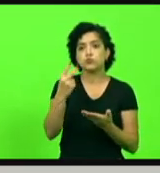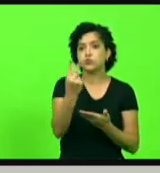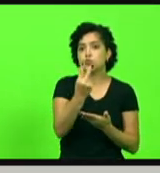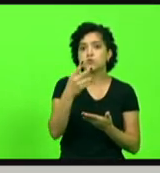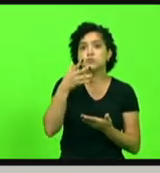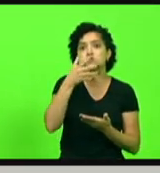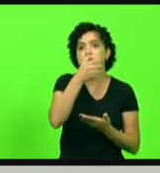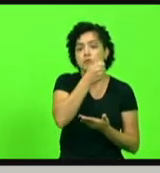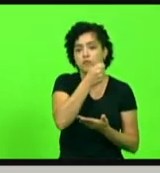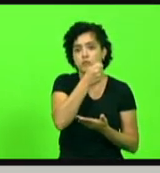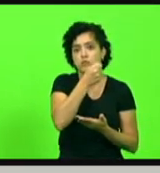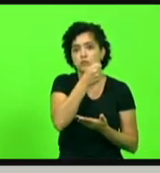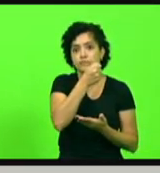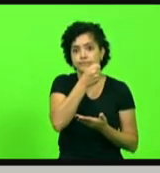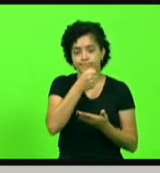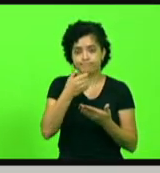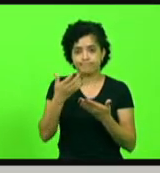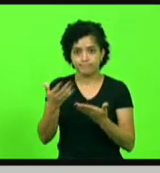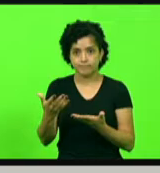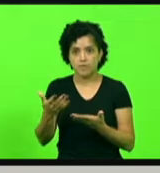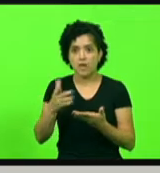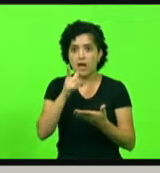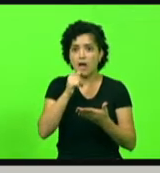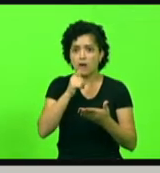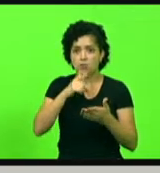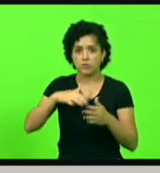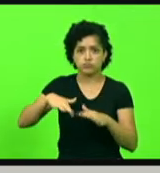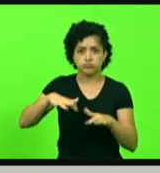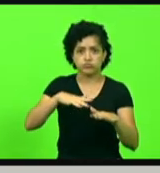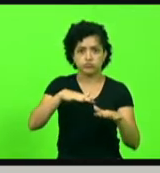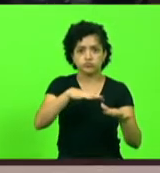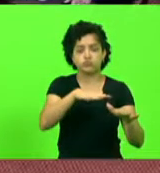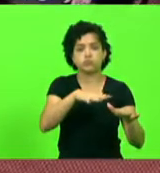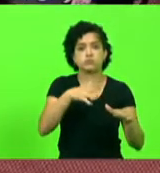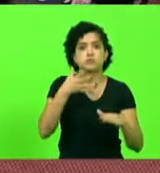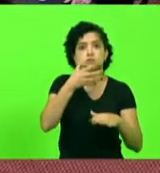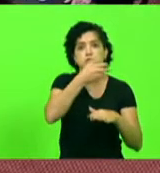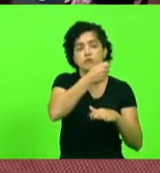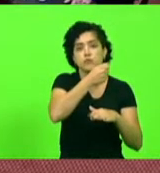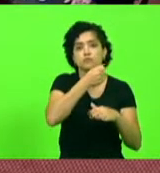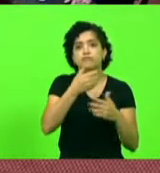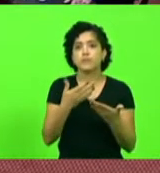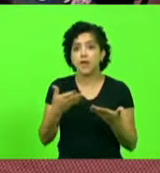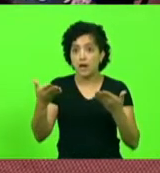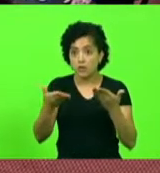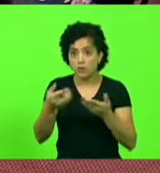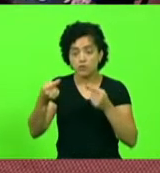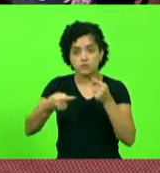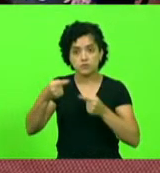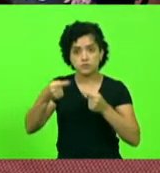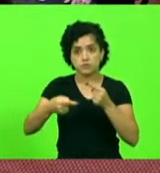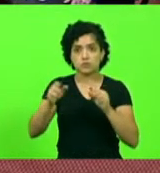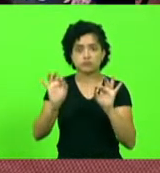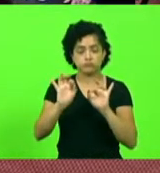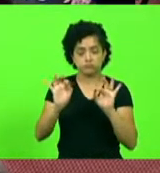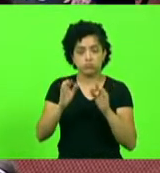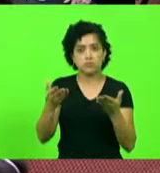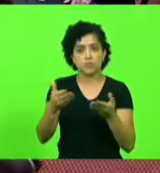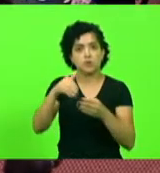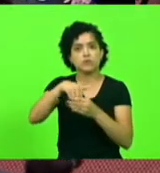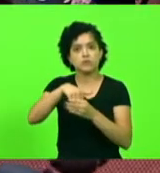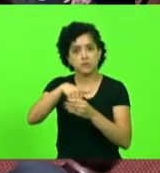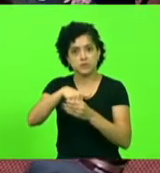sendo arrastadas pela coerenteza. Em discussão, não havendo quem queira discutir em votação,